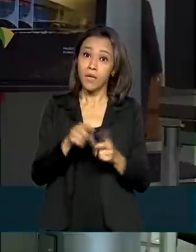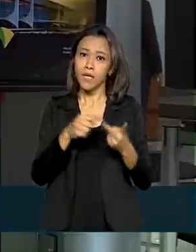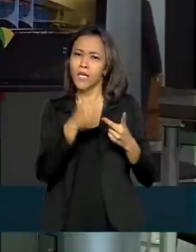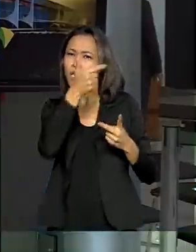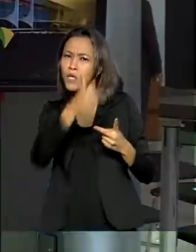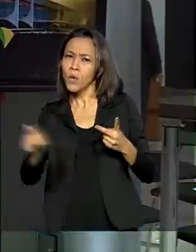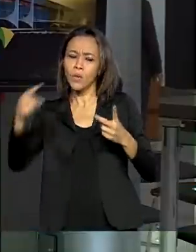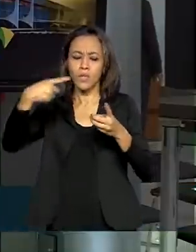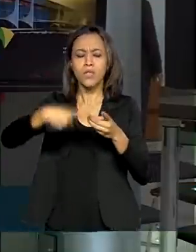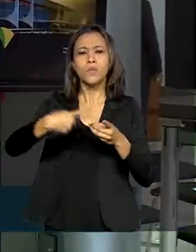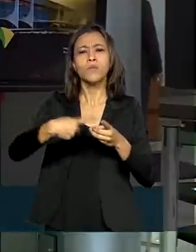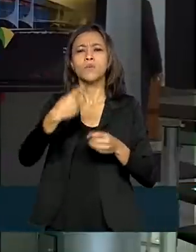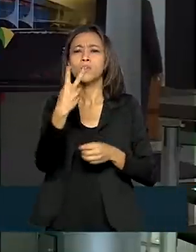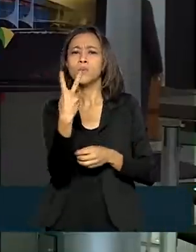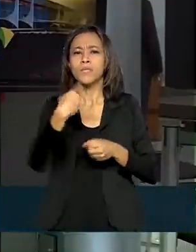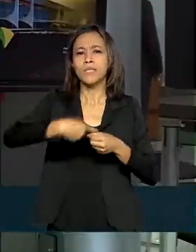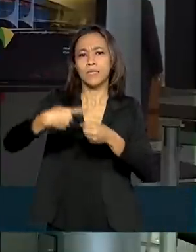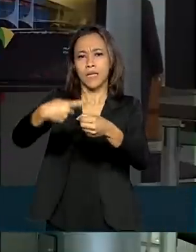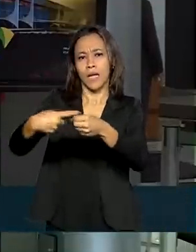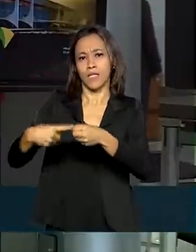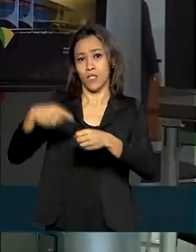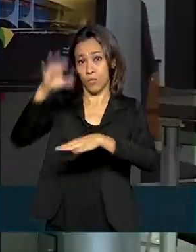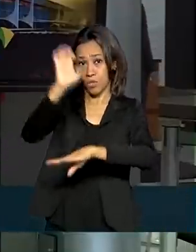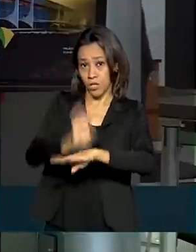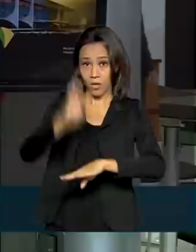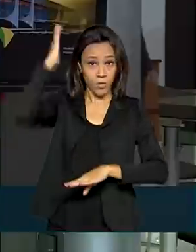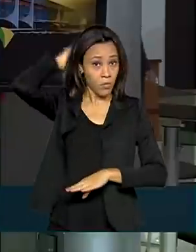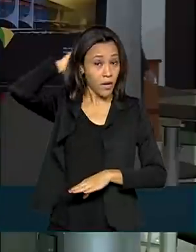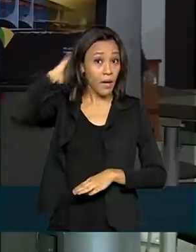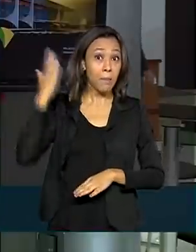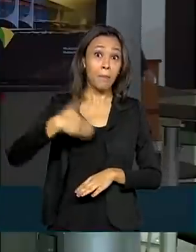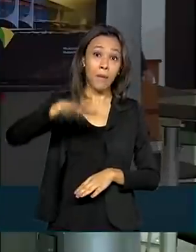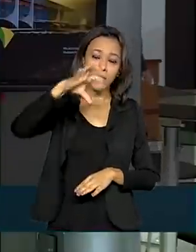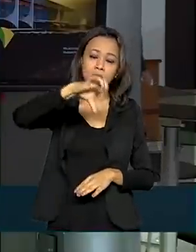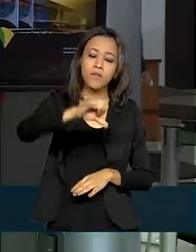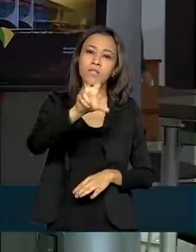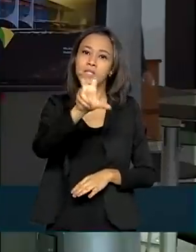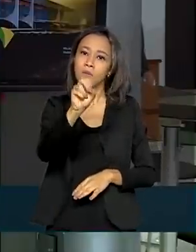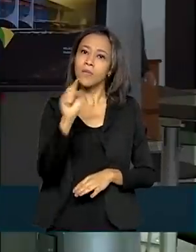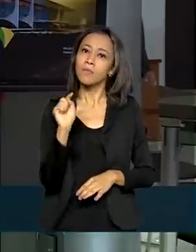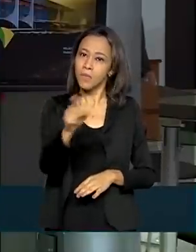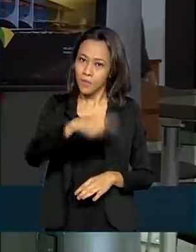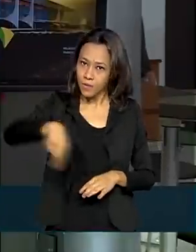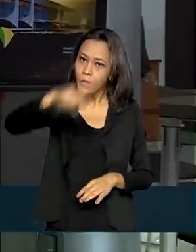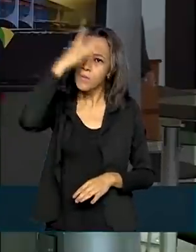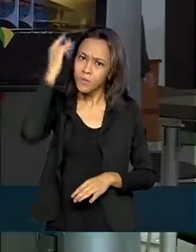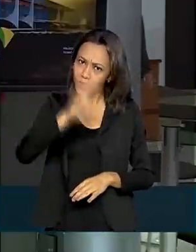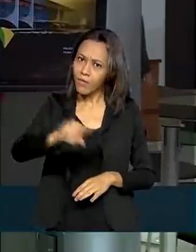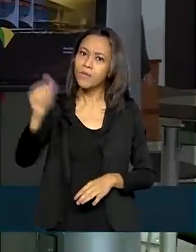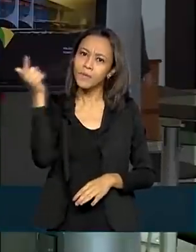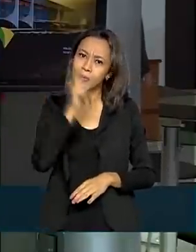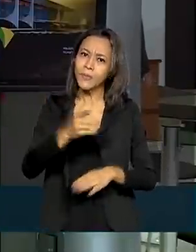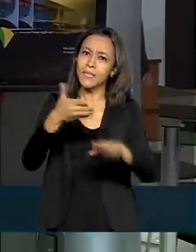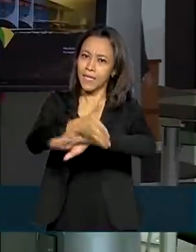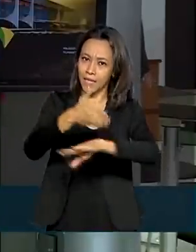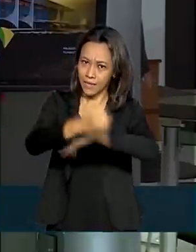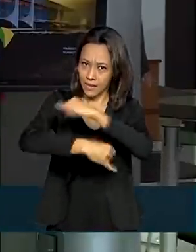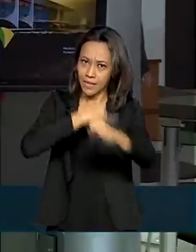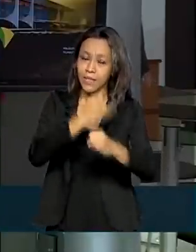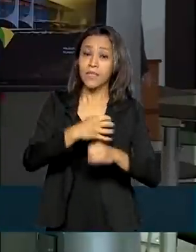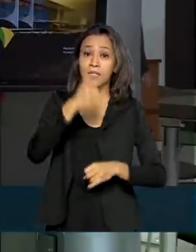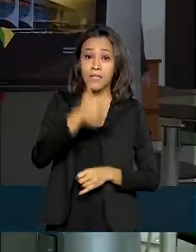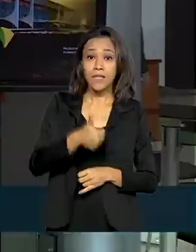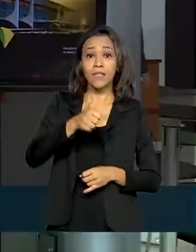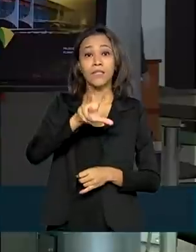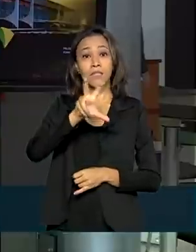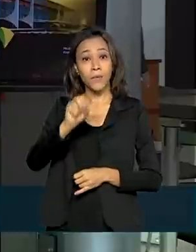e Santarém, no Pará. Mais de 950 mil pessoas serão alcançadas. 165 escolas,